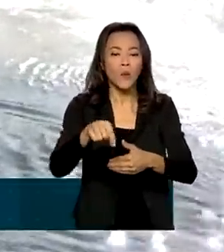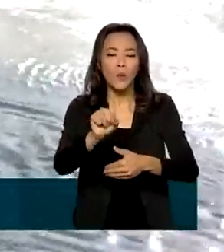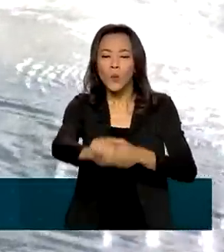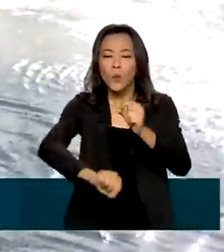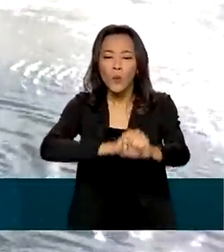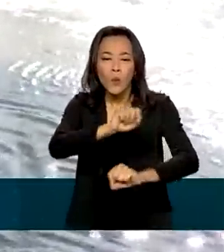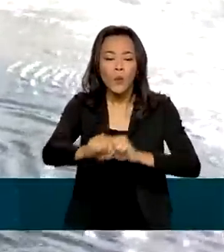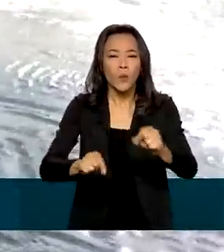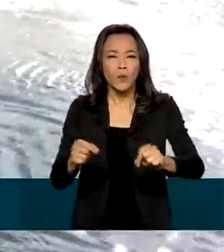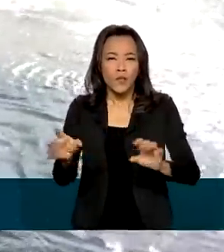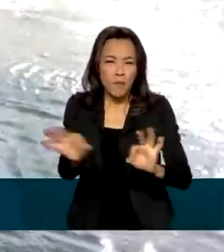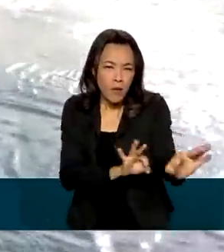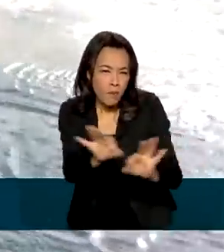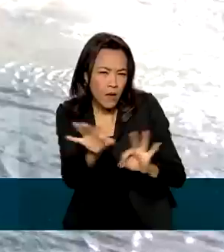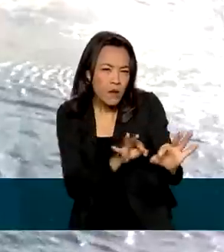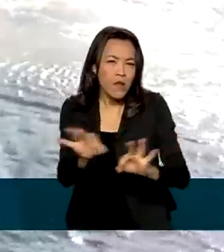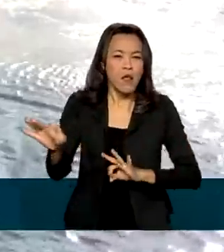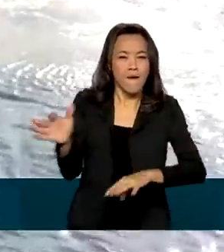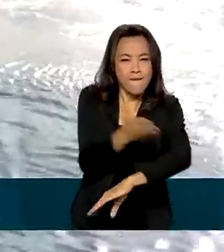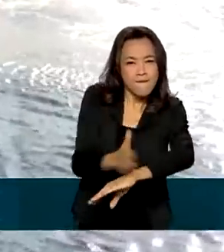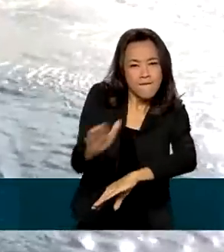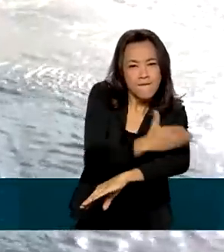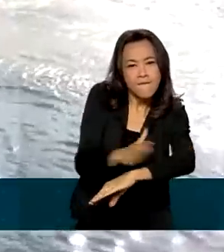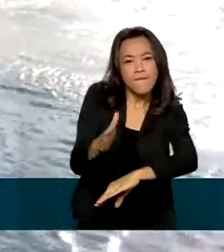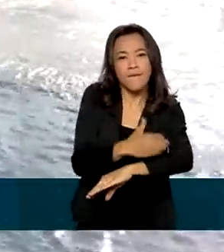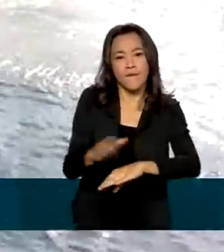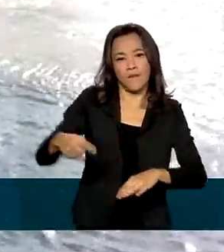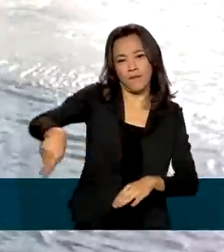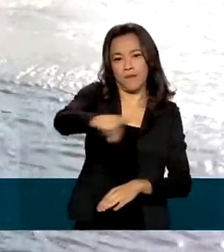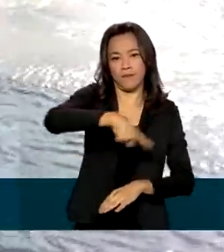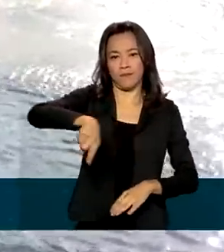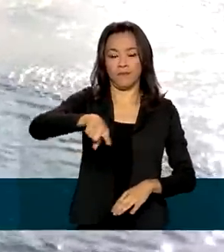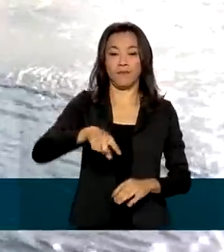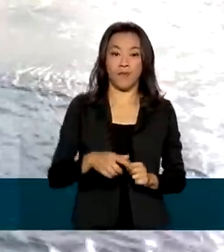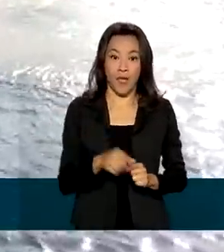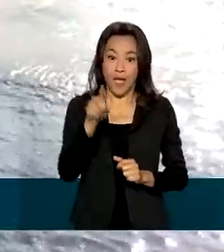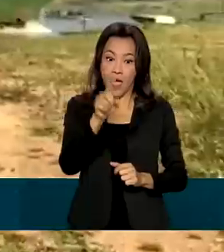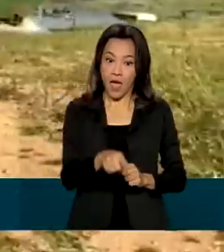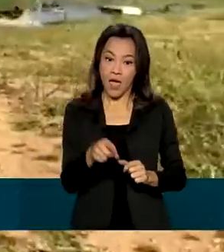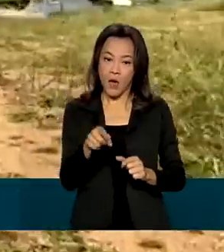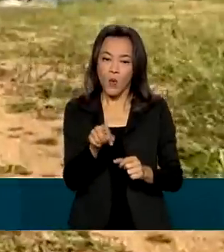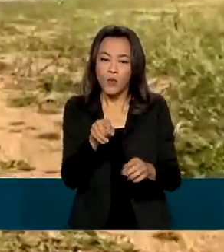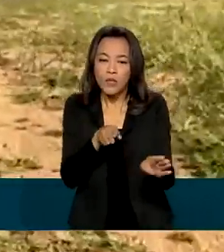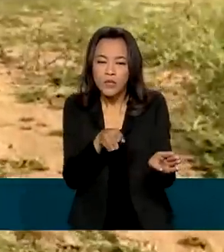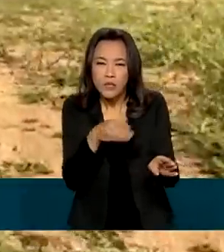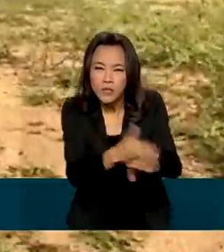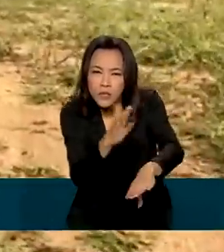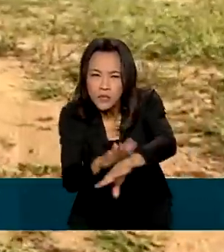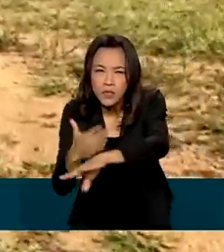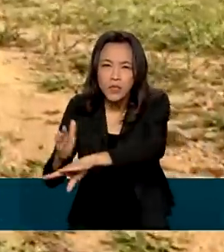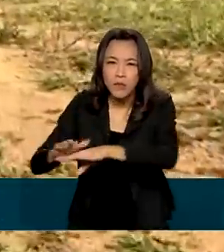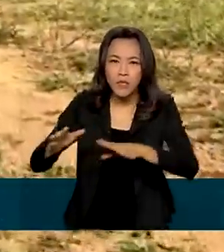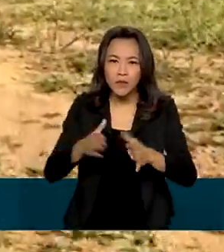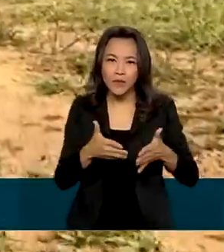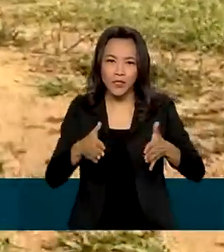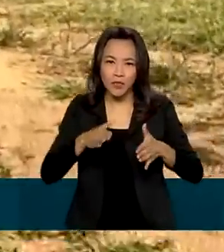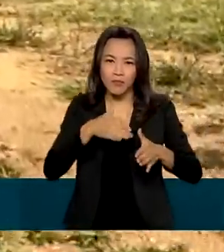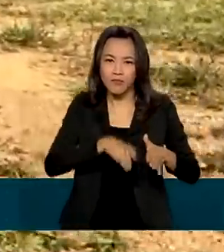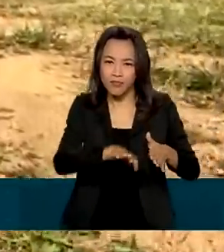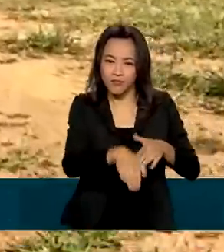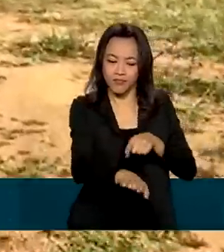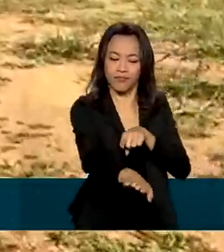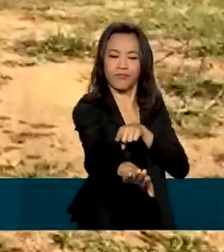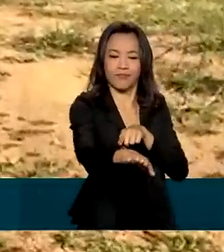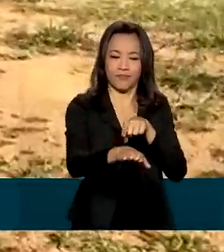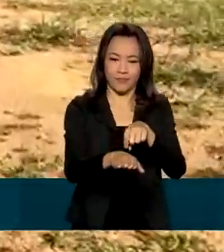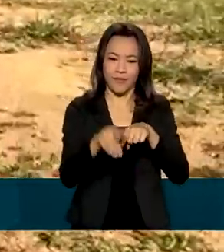pronto emprego e a capacidade expedicionária dos fuzileiros navais. É o adestramento de operações ribeirinhas. As atividades